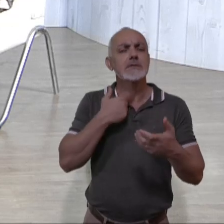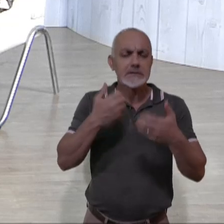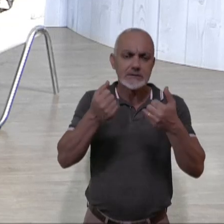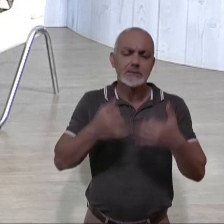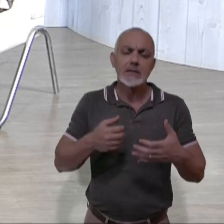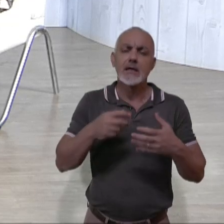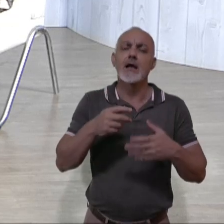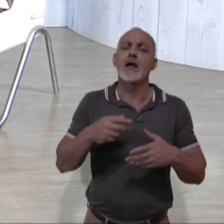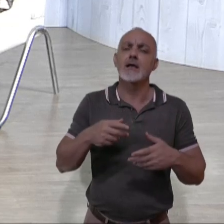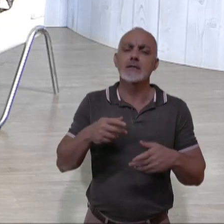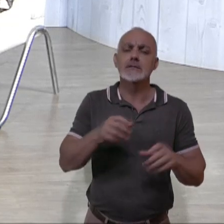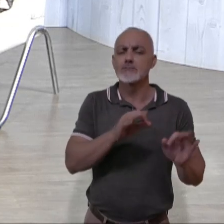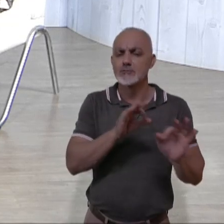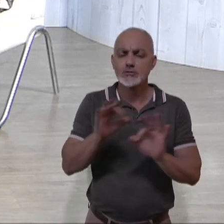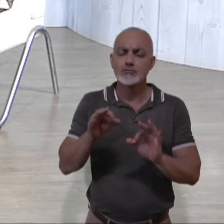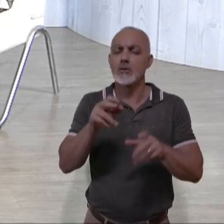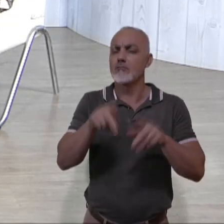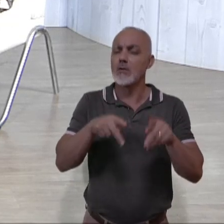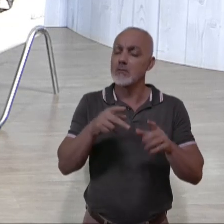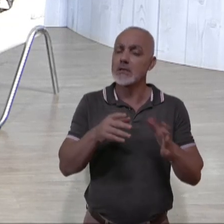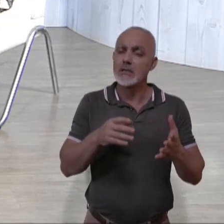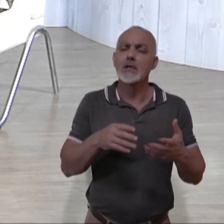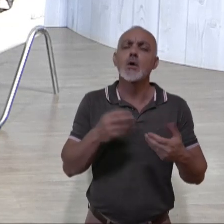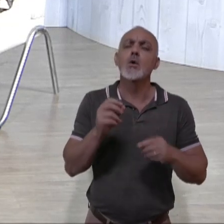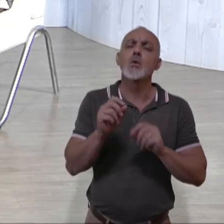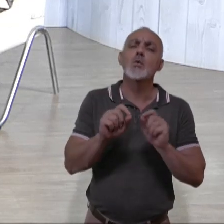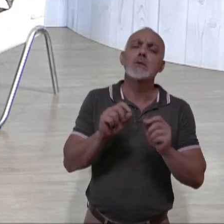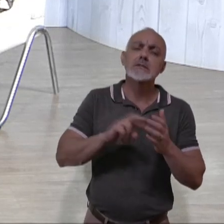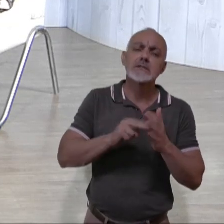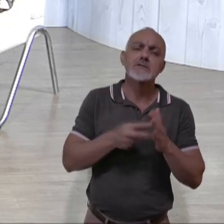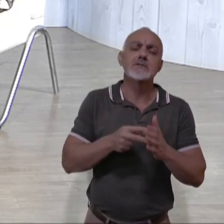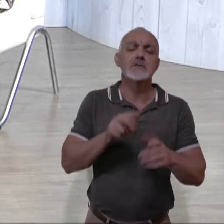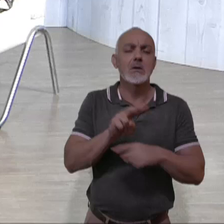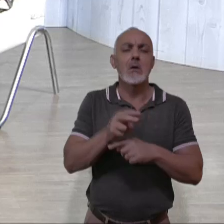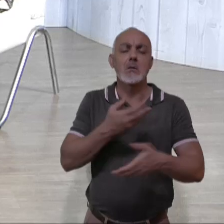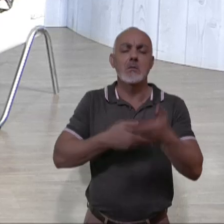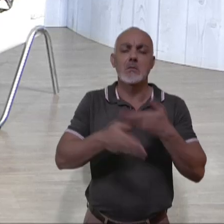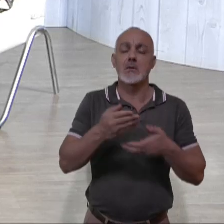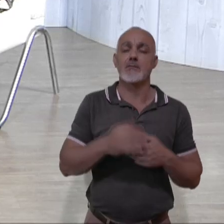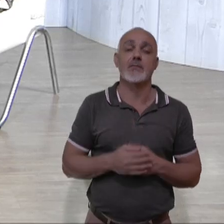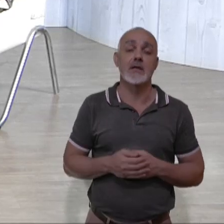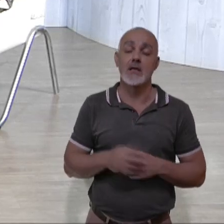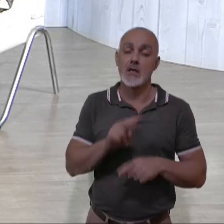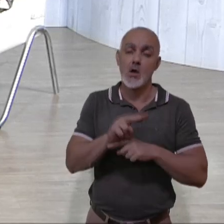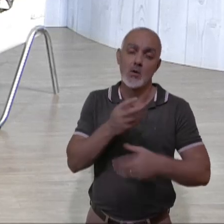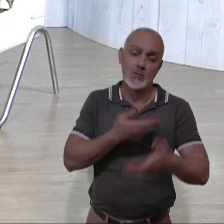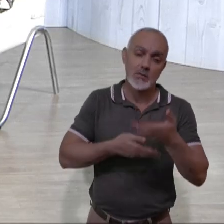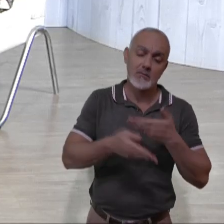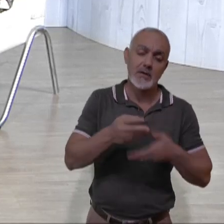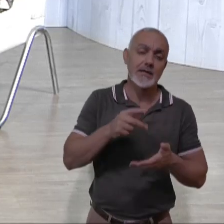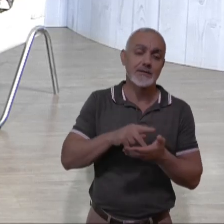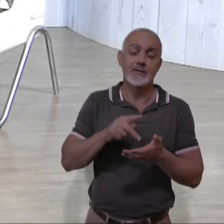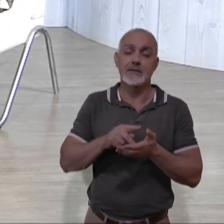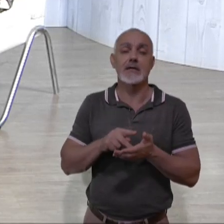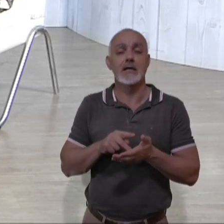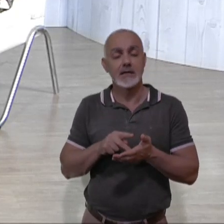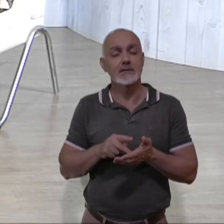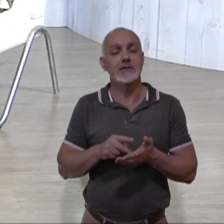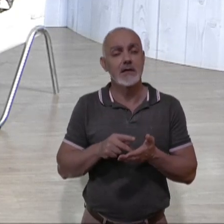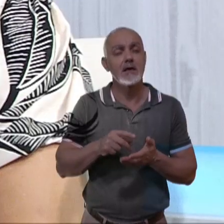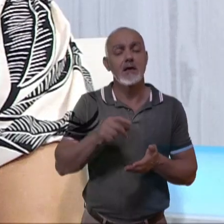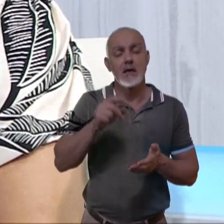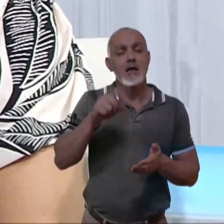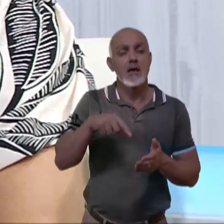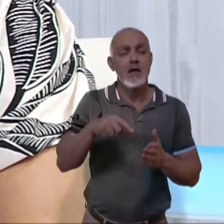nosso público, Vânia, o que é a guarda compartilhada, afinal? A guarda compartilhada, na verdade, é um instituto jurídico